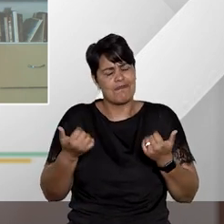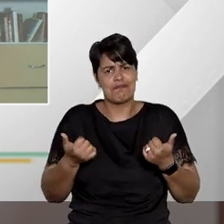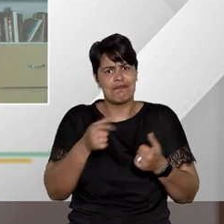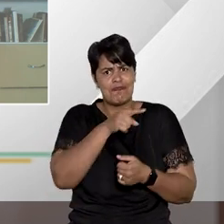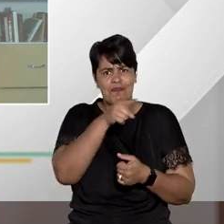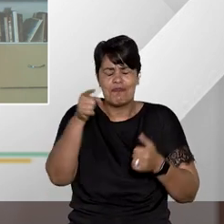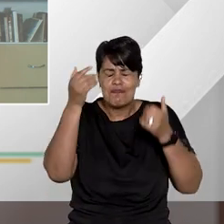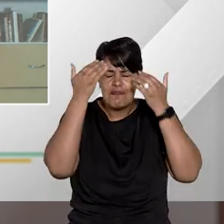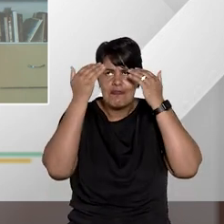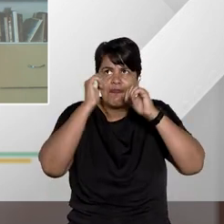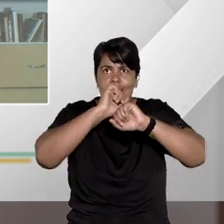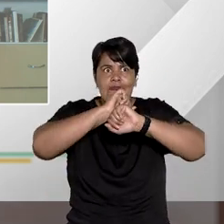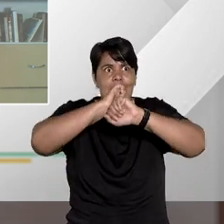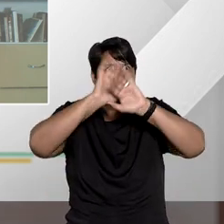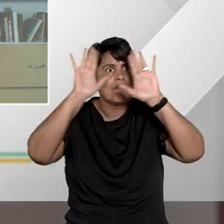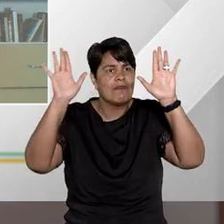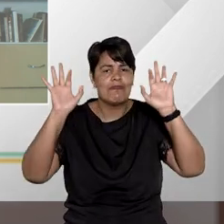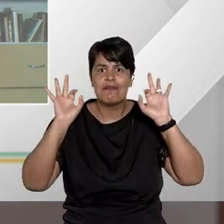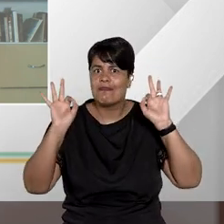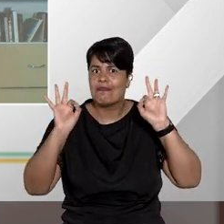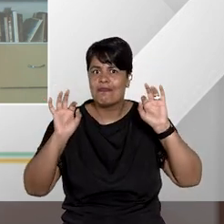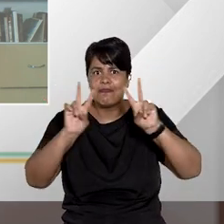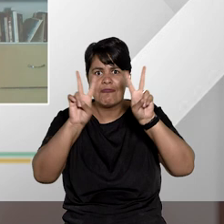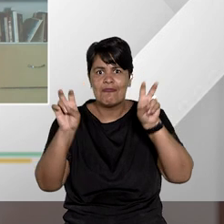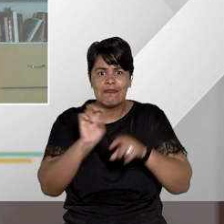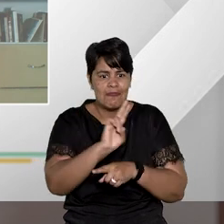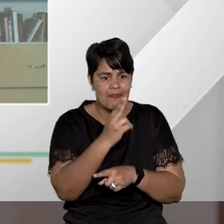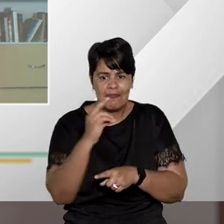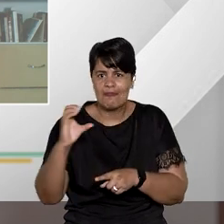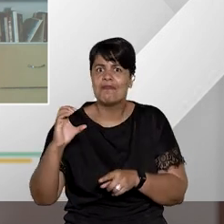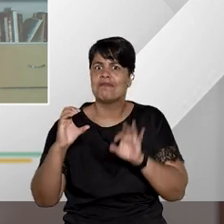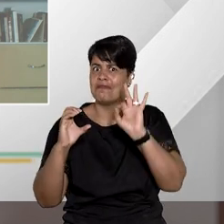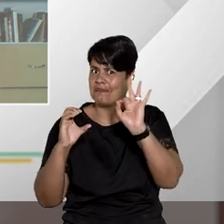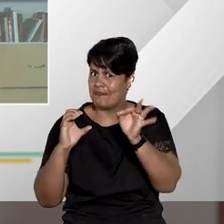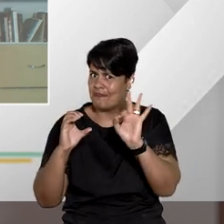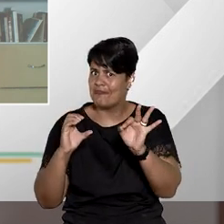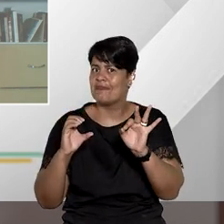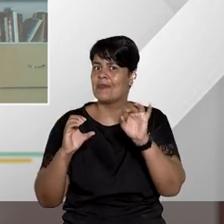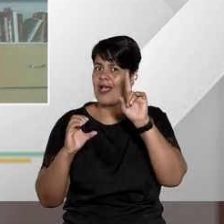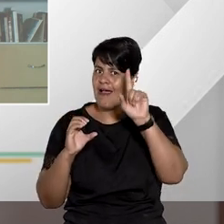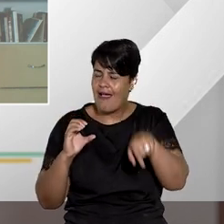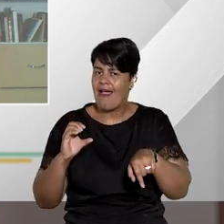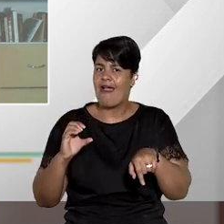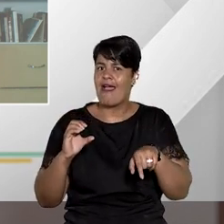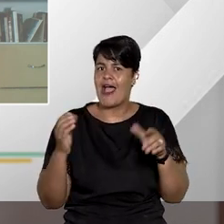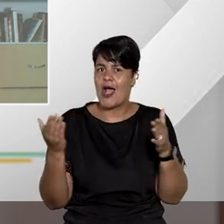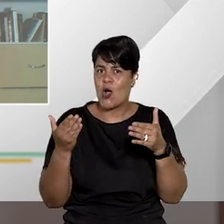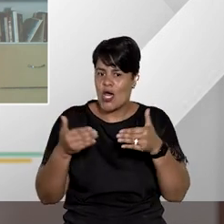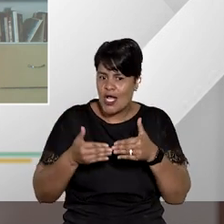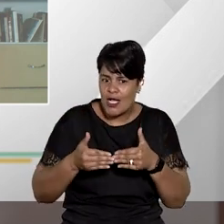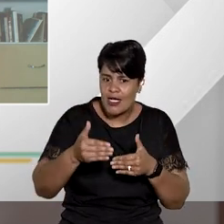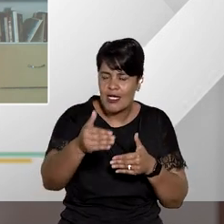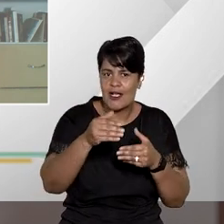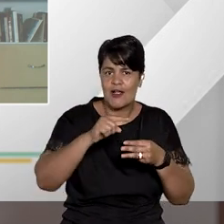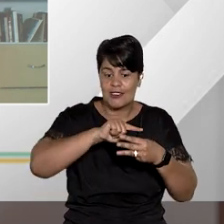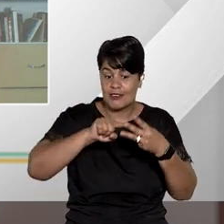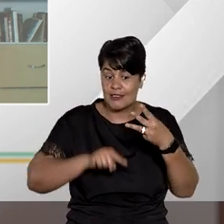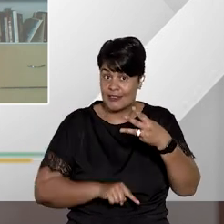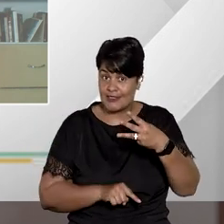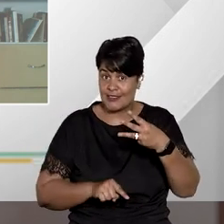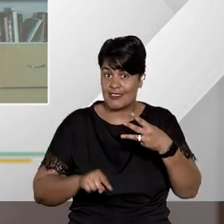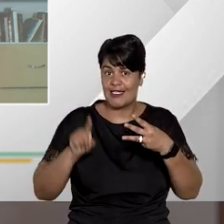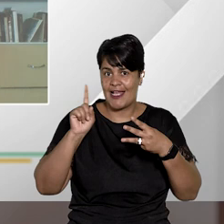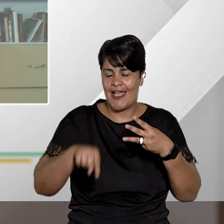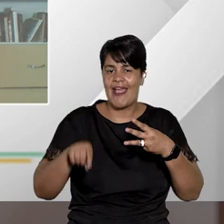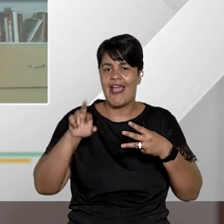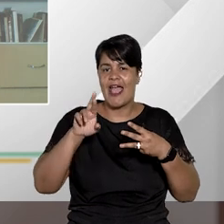todo mundo entendeu direito hoje sobre habeas corpus que foi o primeiro de uma série de três programas sobre